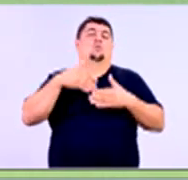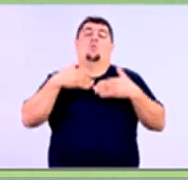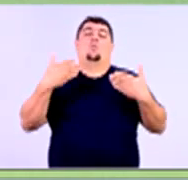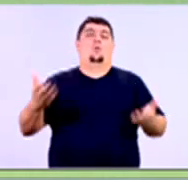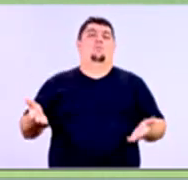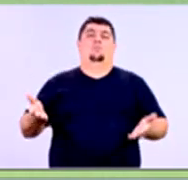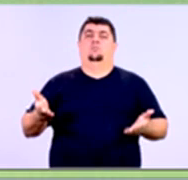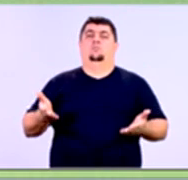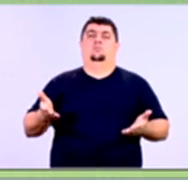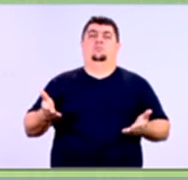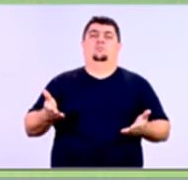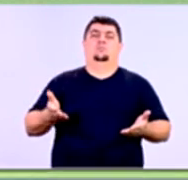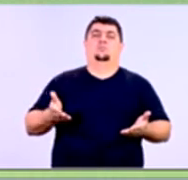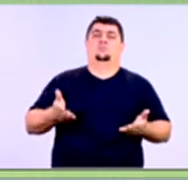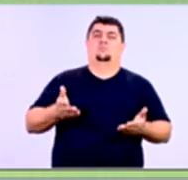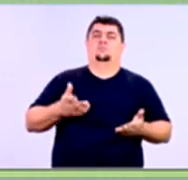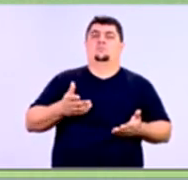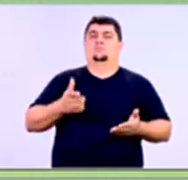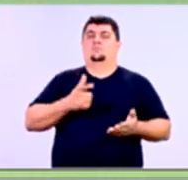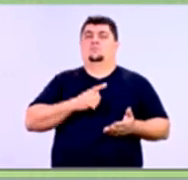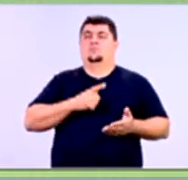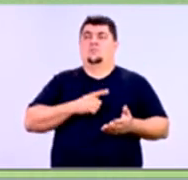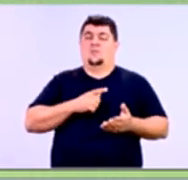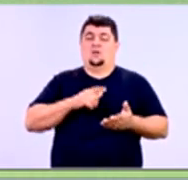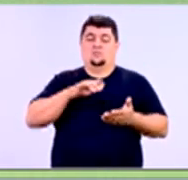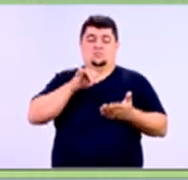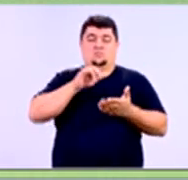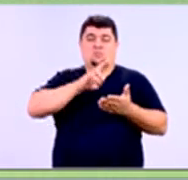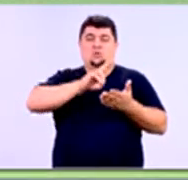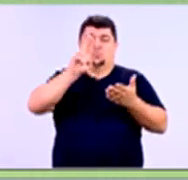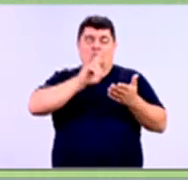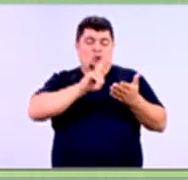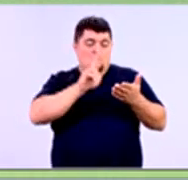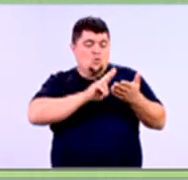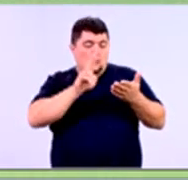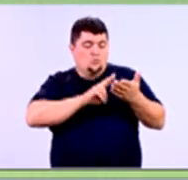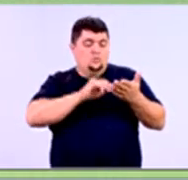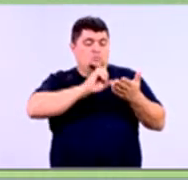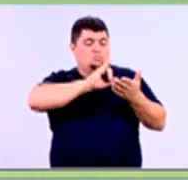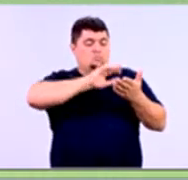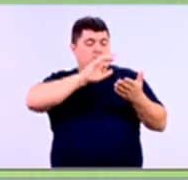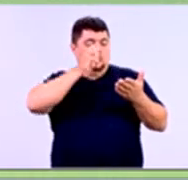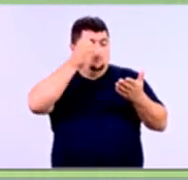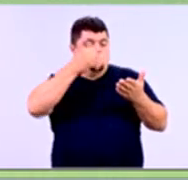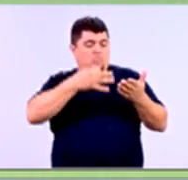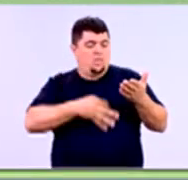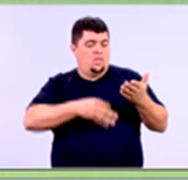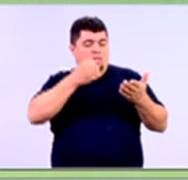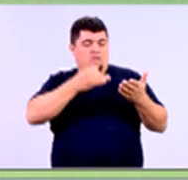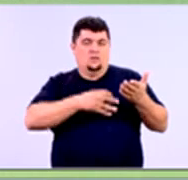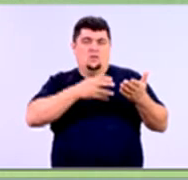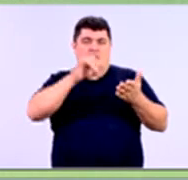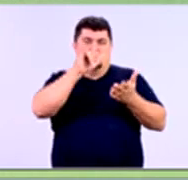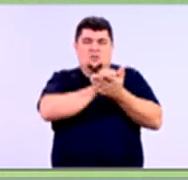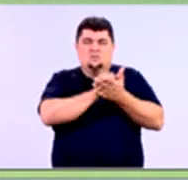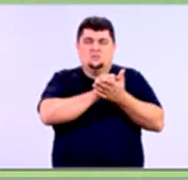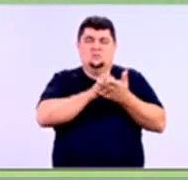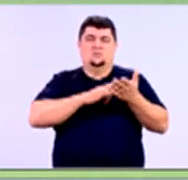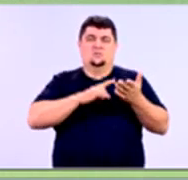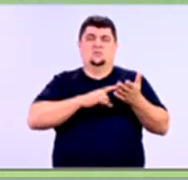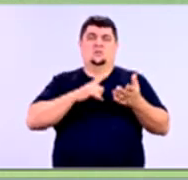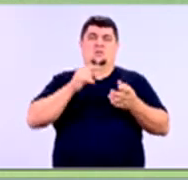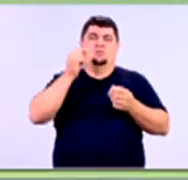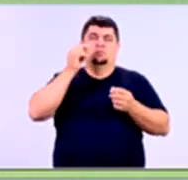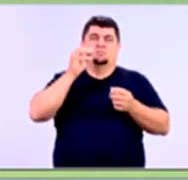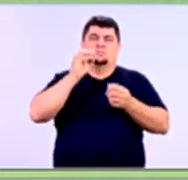aceitar, né? Tem que ser feita a análise da ficha cadastral. Nessa ficha cadastral, a gente vai utilizar aqueles critérios da